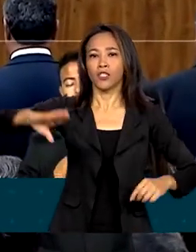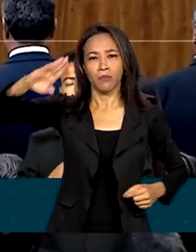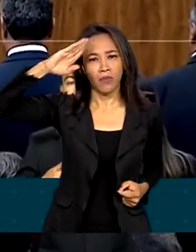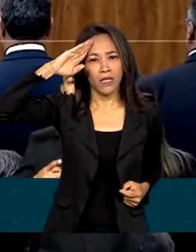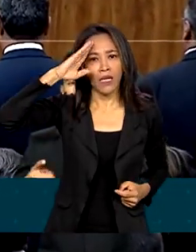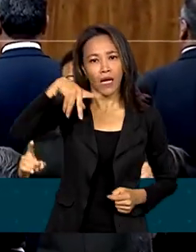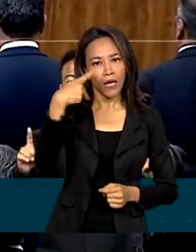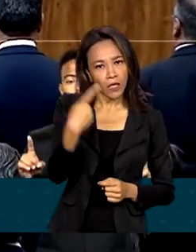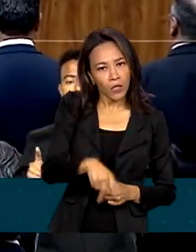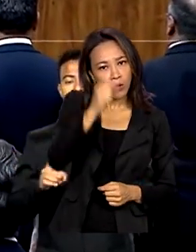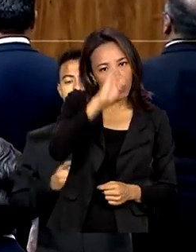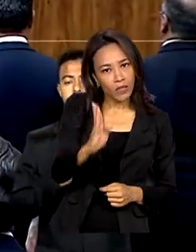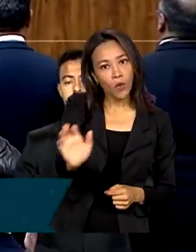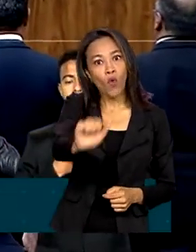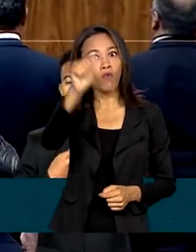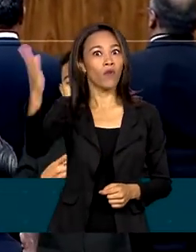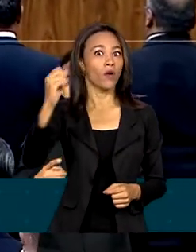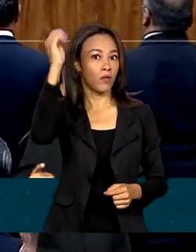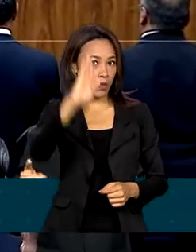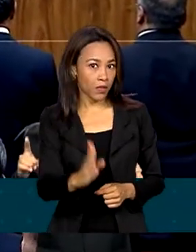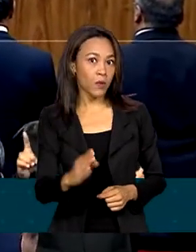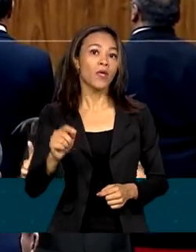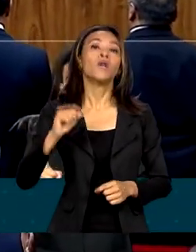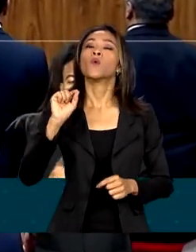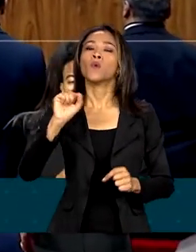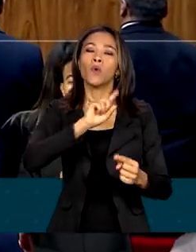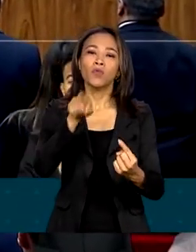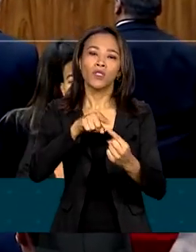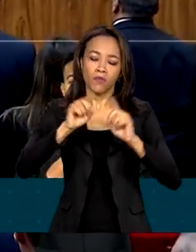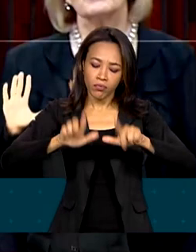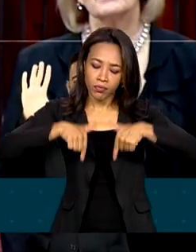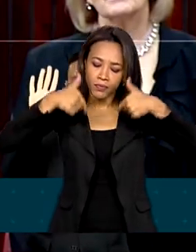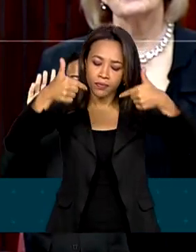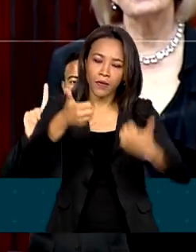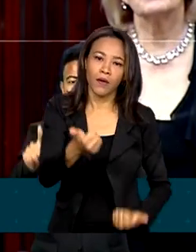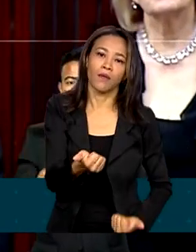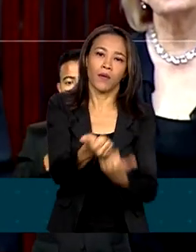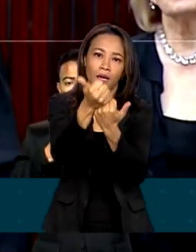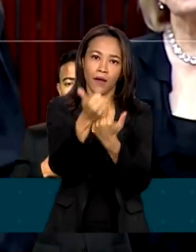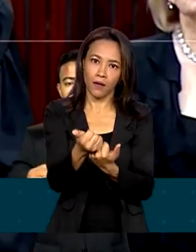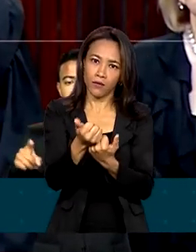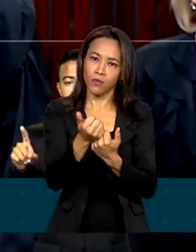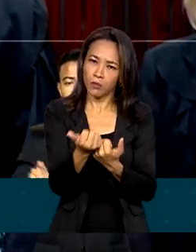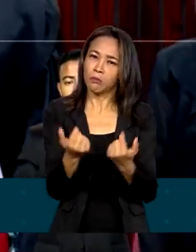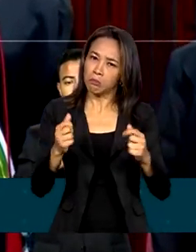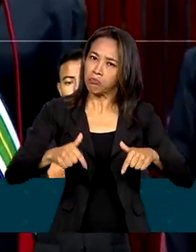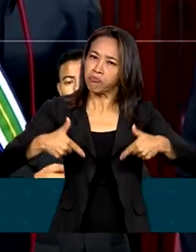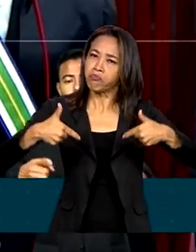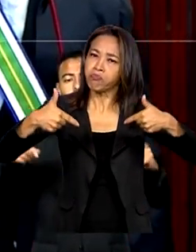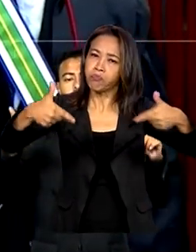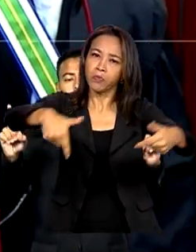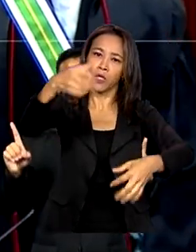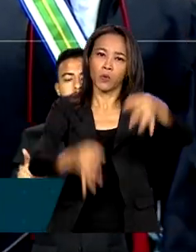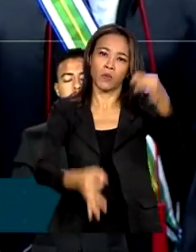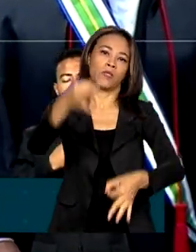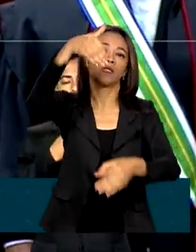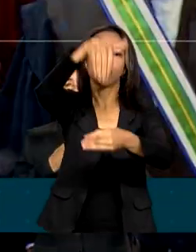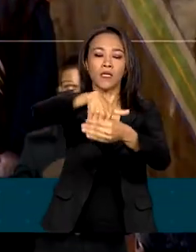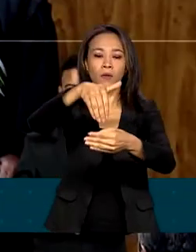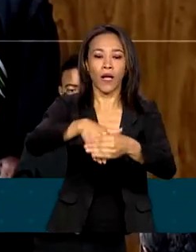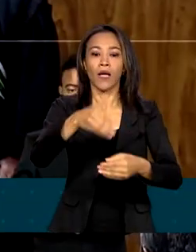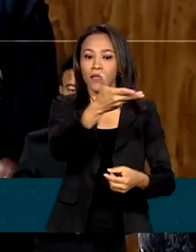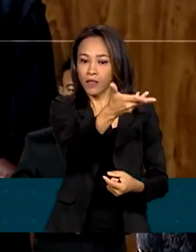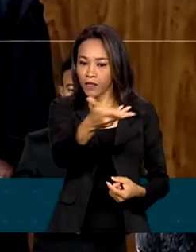estrangeiras, que tenham prestado notáveis serviços à justiça eleitoral. Membros dos três poderes estiveram presentes na